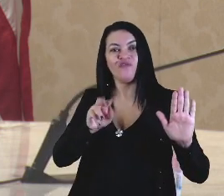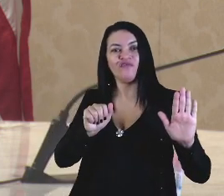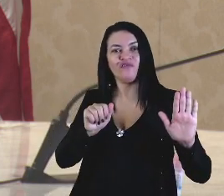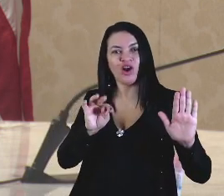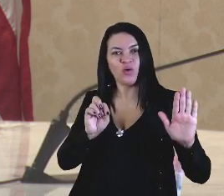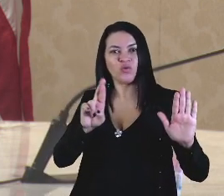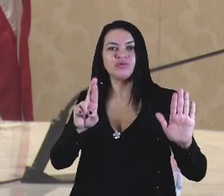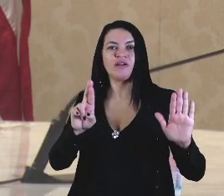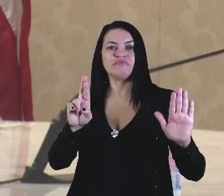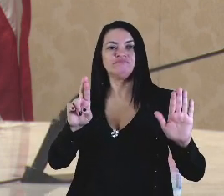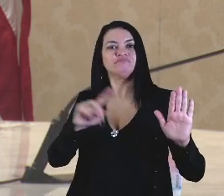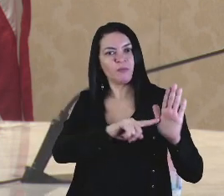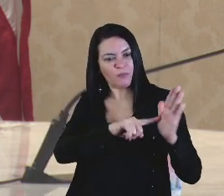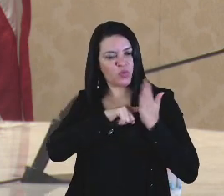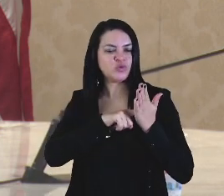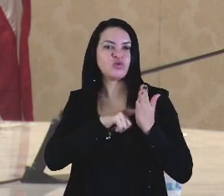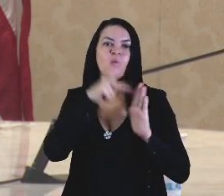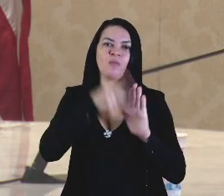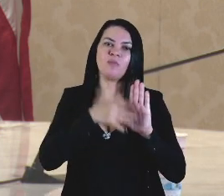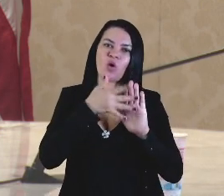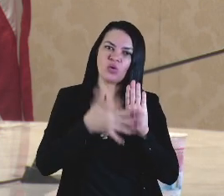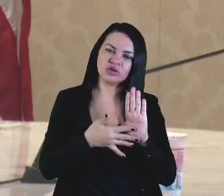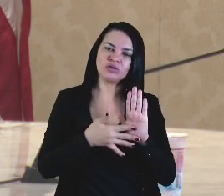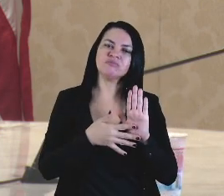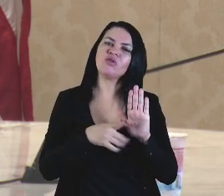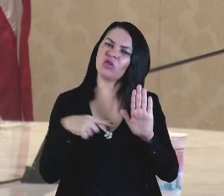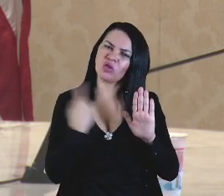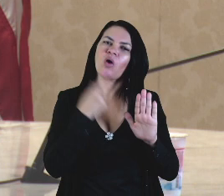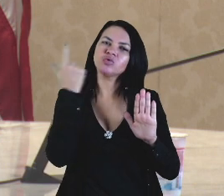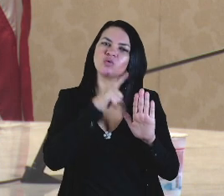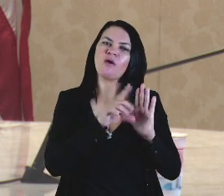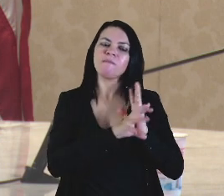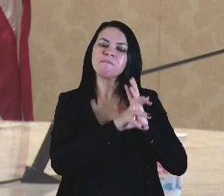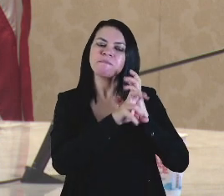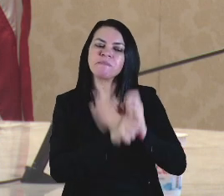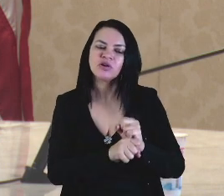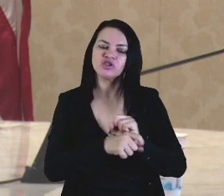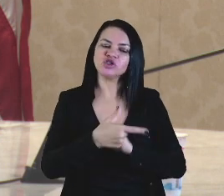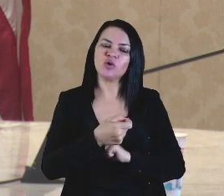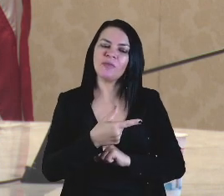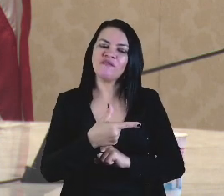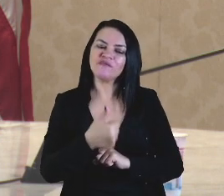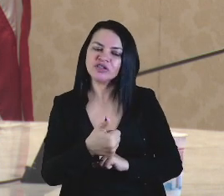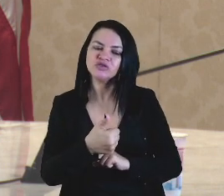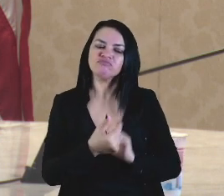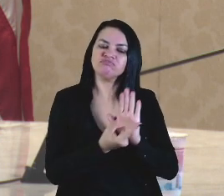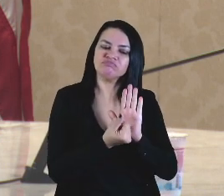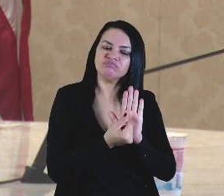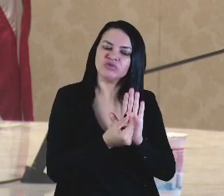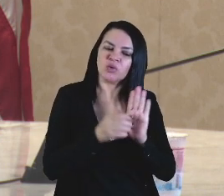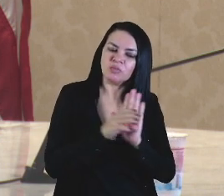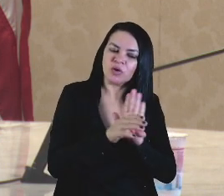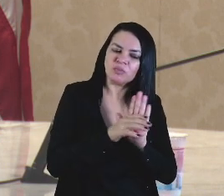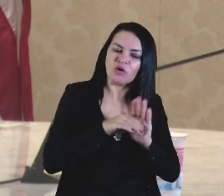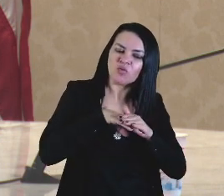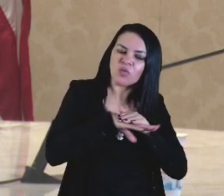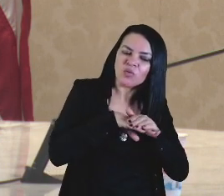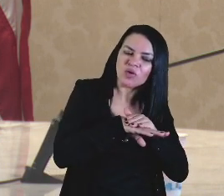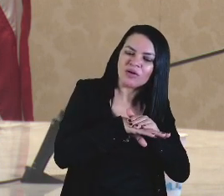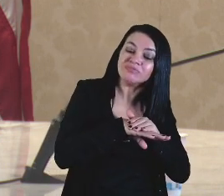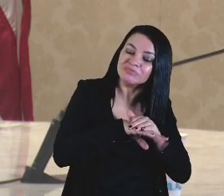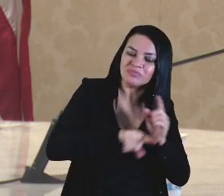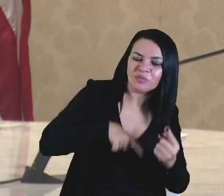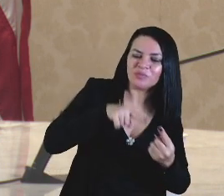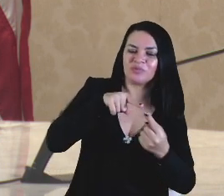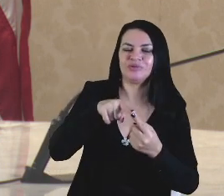projeto, insistiram, e nós conseguimos alocar os recursos nesse ano de 2021 para realizar esse objetivo. Haverá